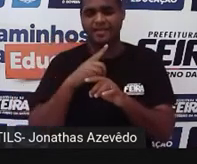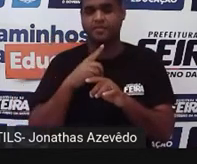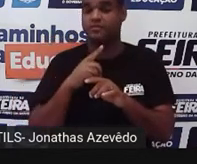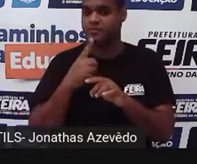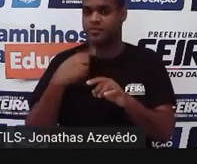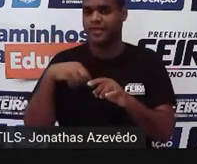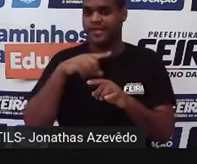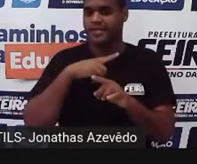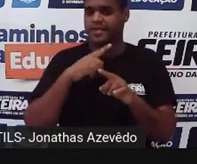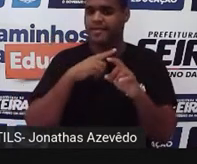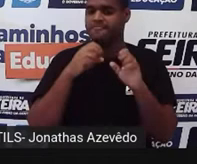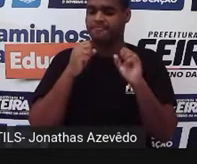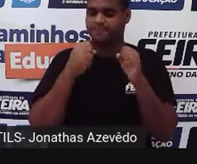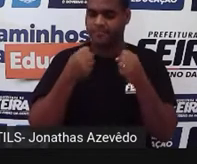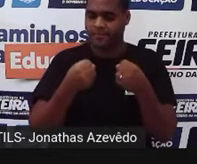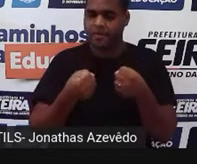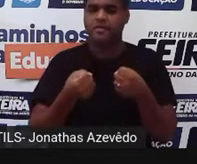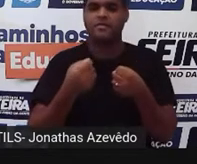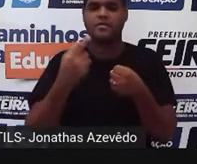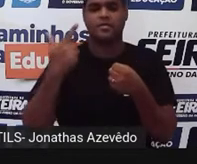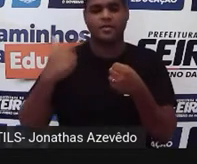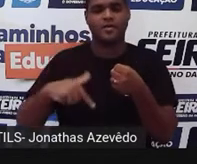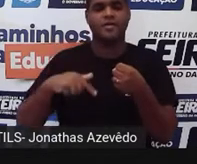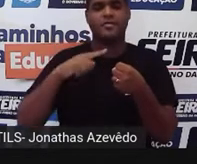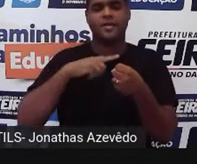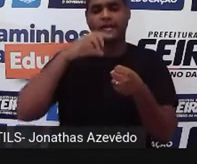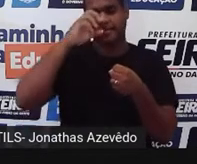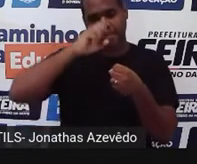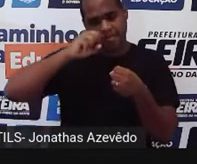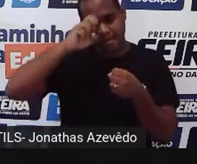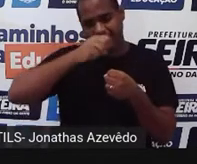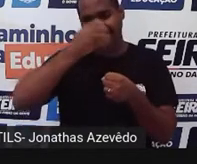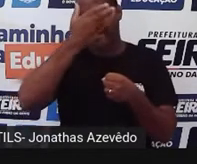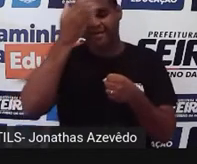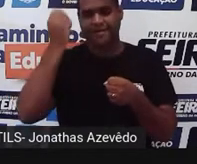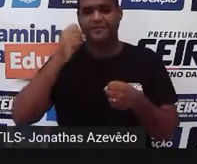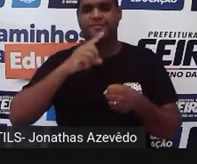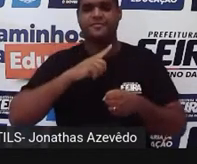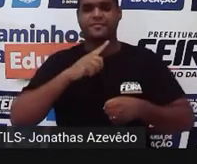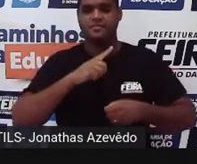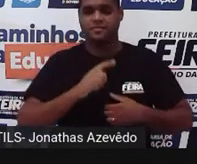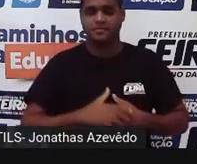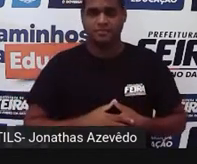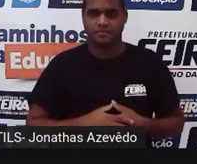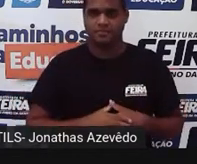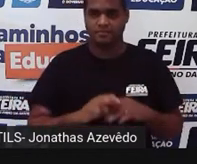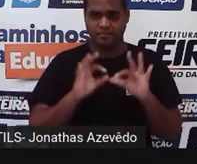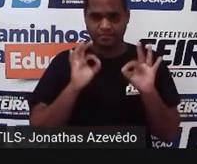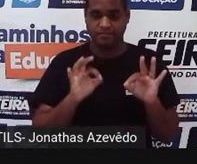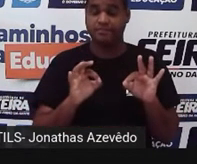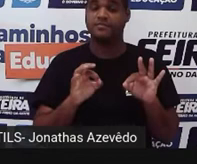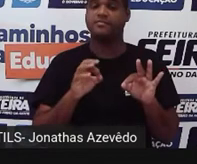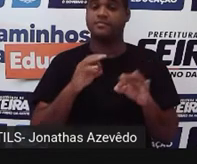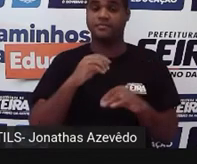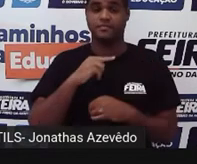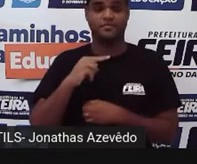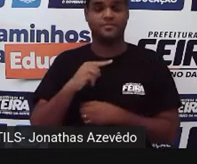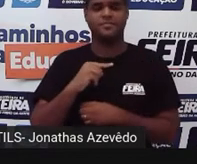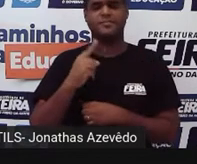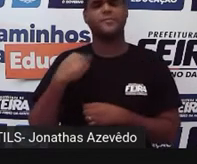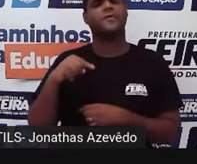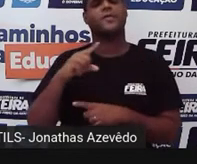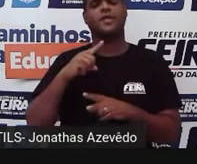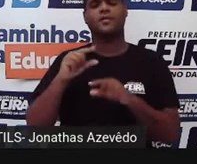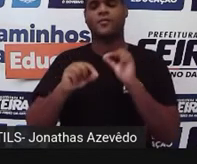reforçar, para a gente revisar e não esquecer. Certinho? Bacana? Então, como é que a gente vai